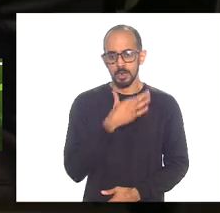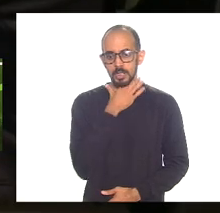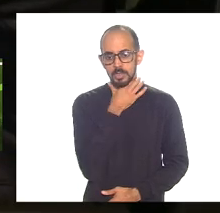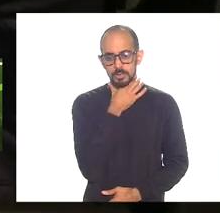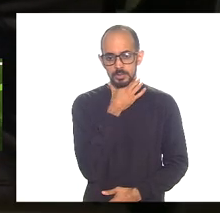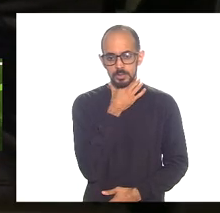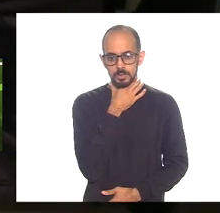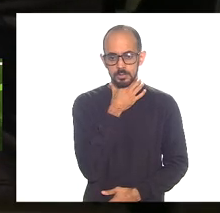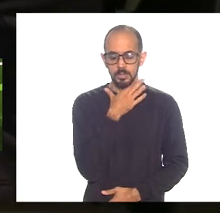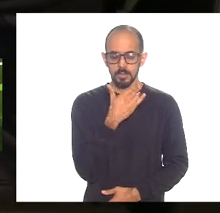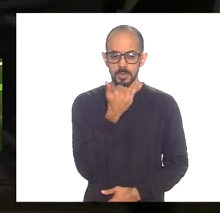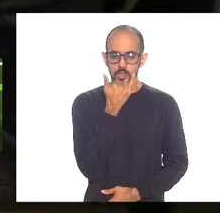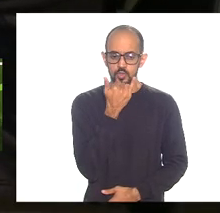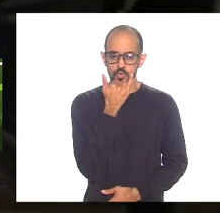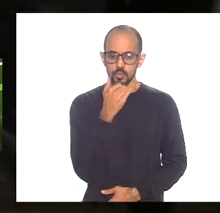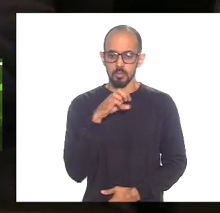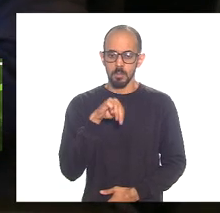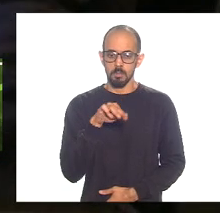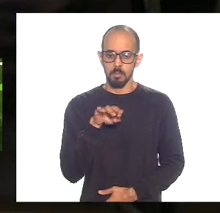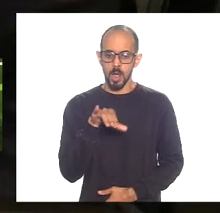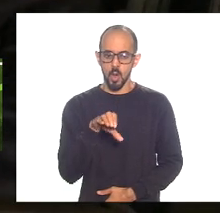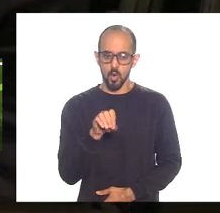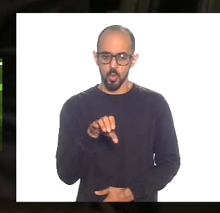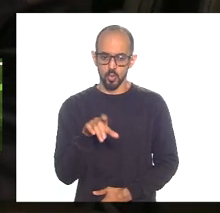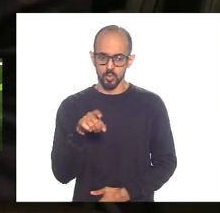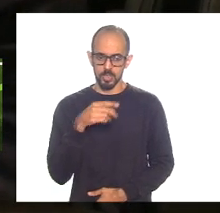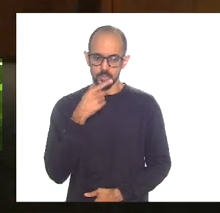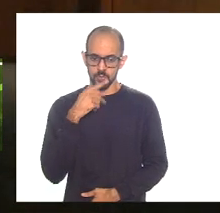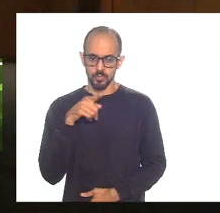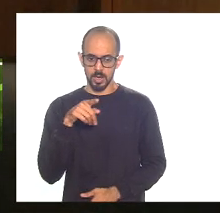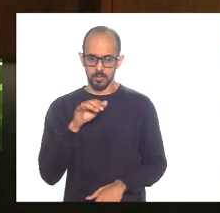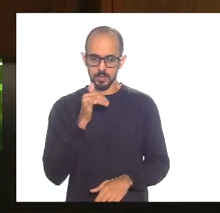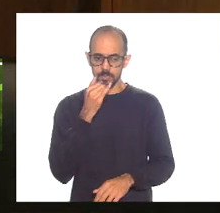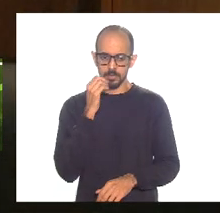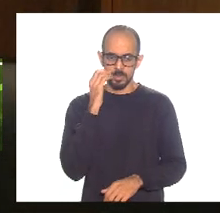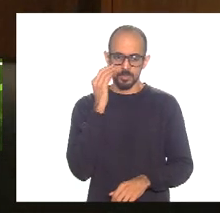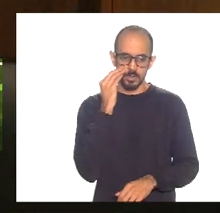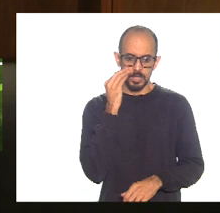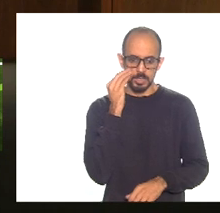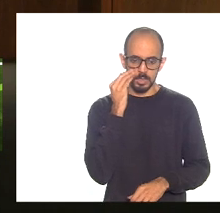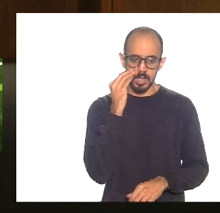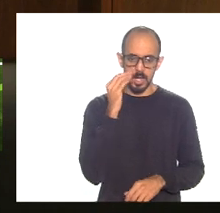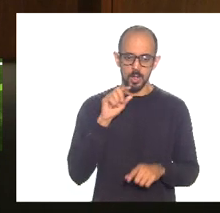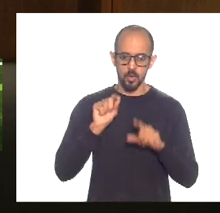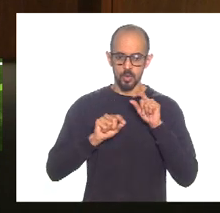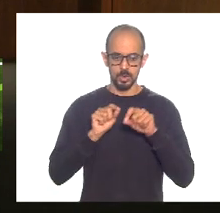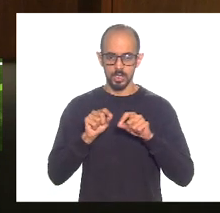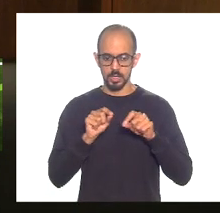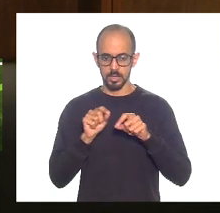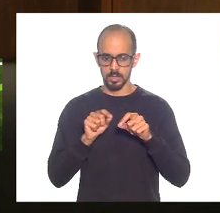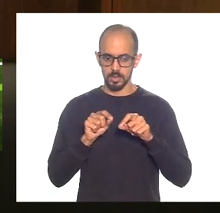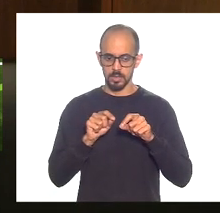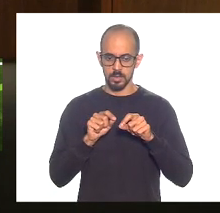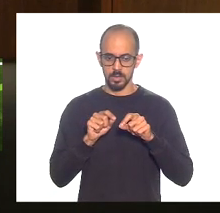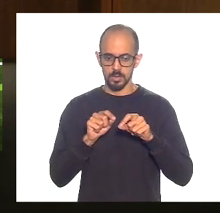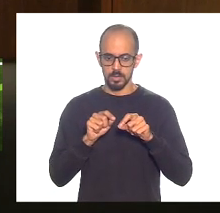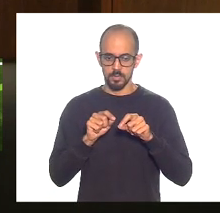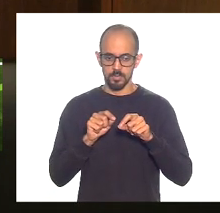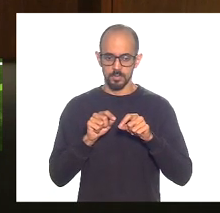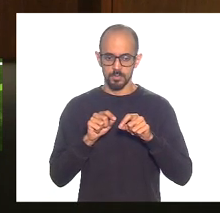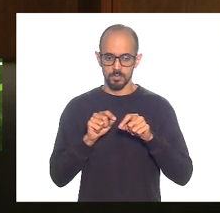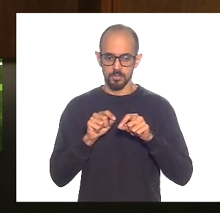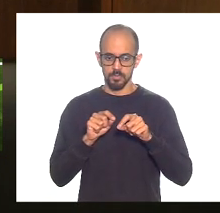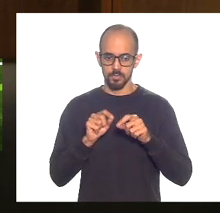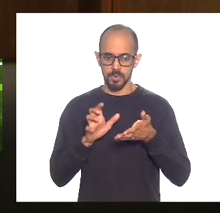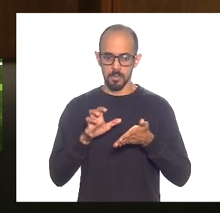pessoal. Mauro, deixa o Flávio, vamos tentar, vamos anotar as